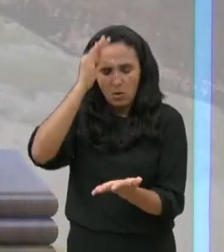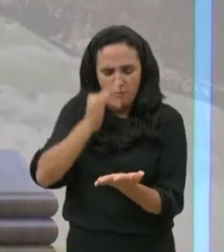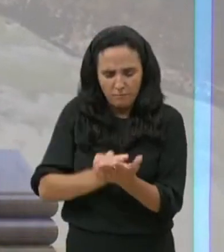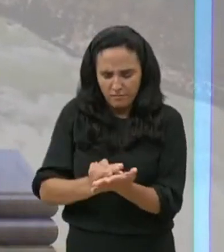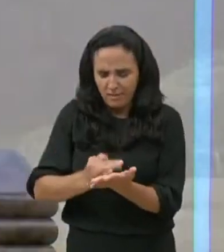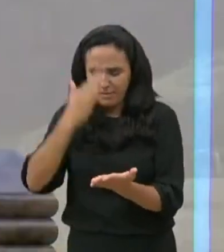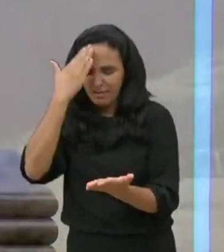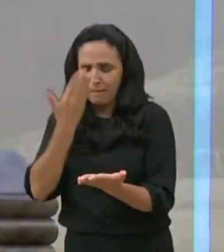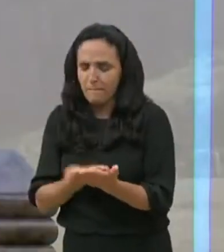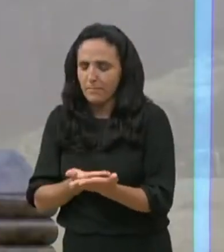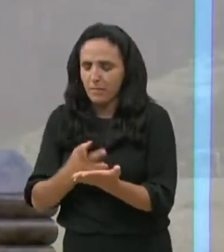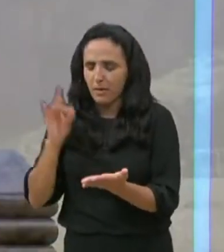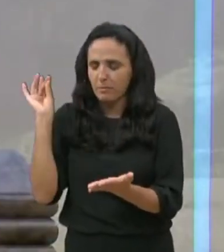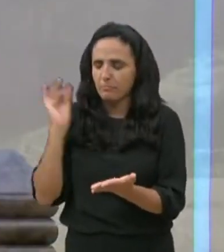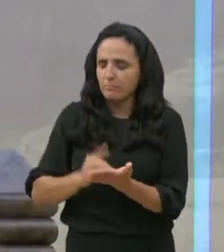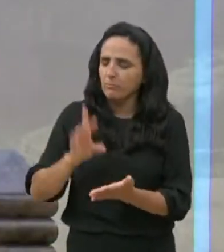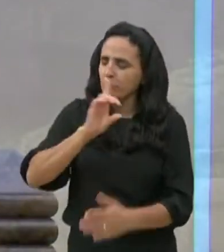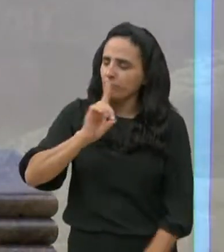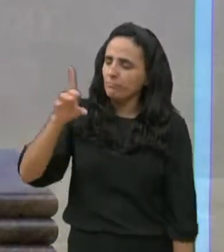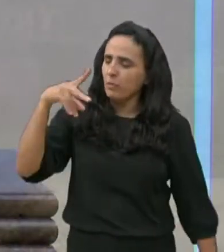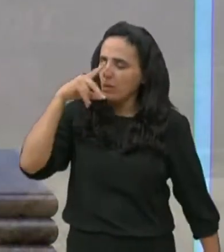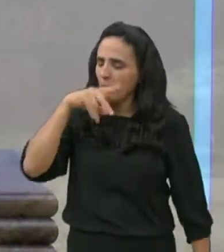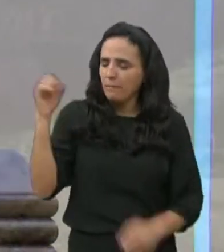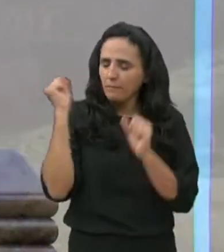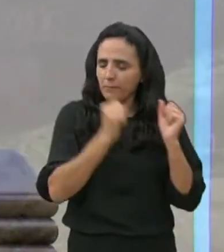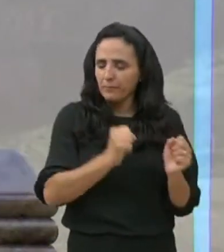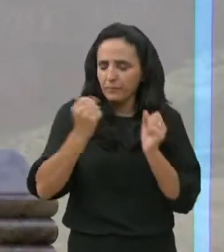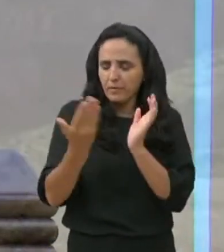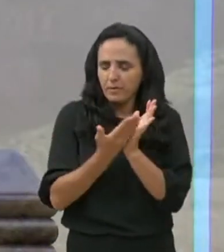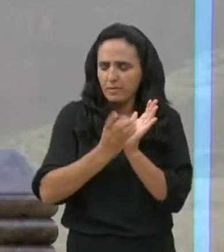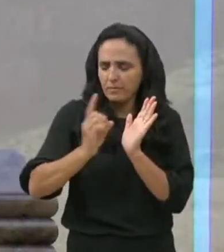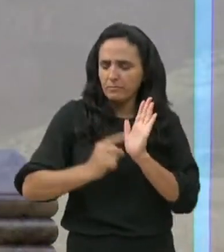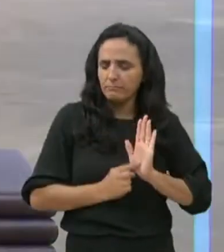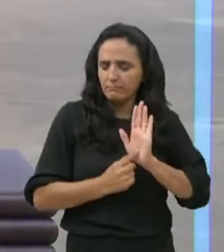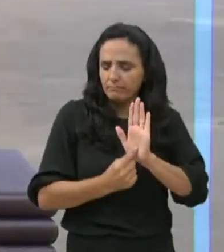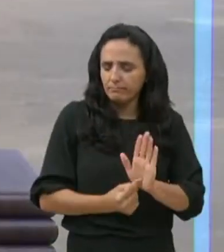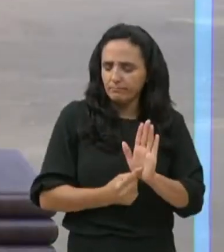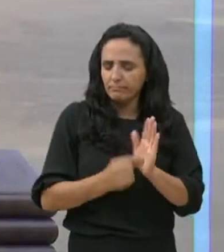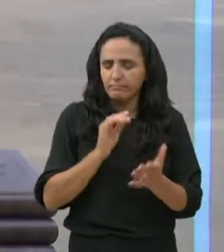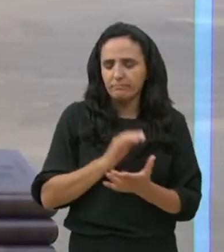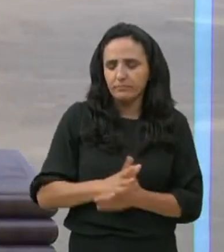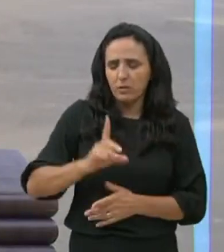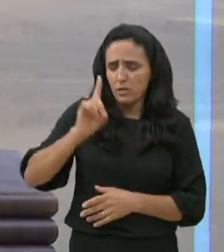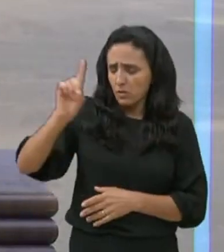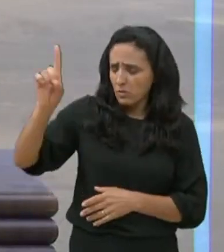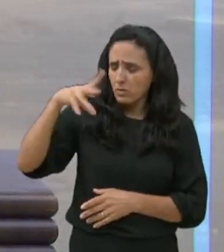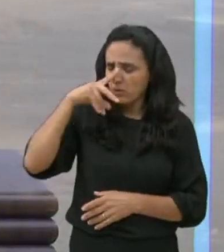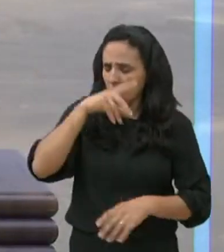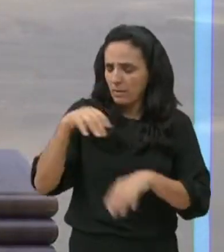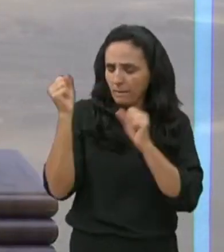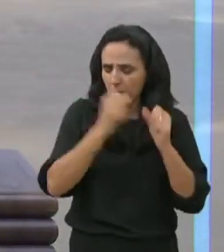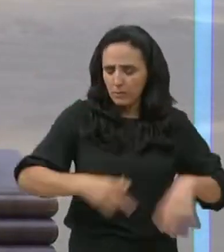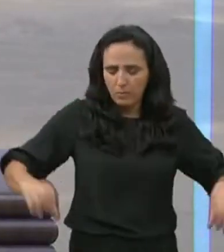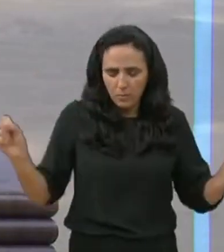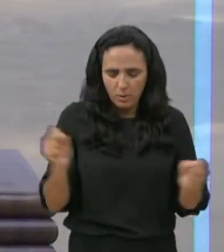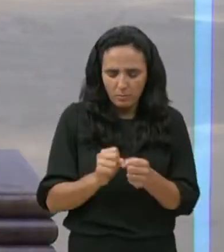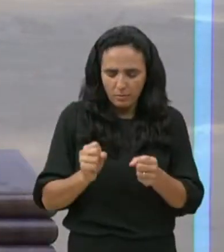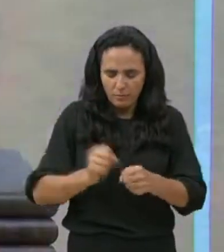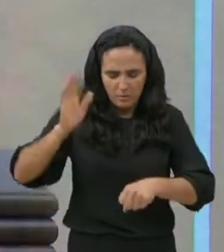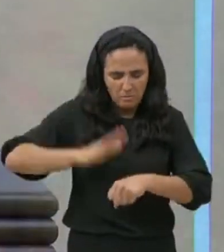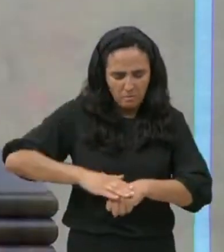de que o Senhor é poderoso, como diz a Tua palavra, o Senhor é poderoso para fazer muito mais,